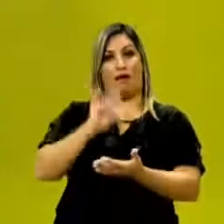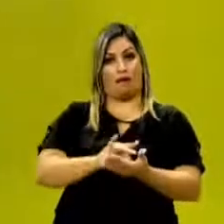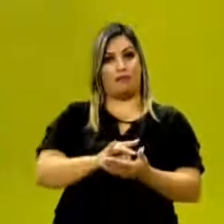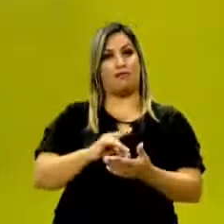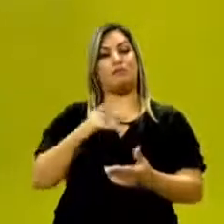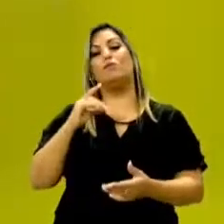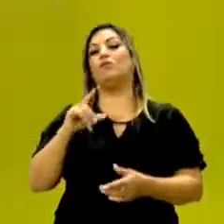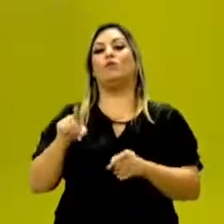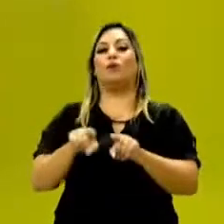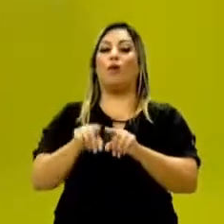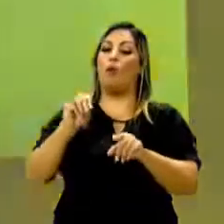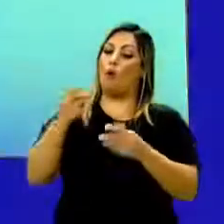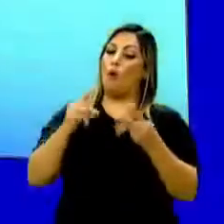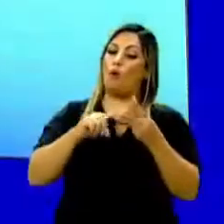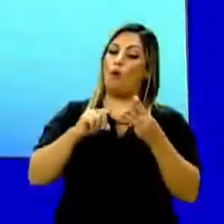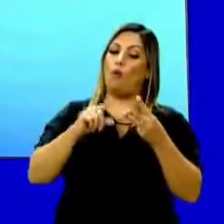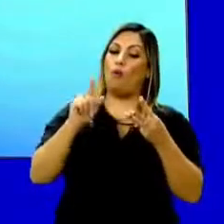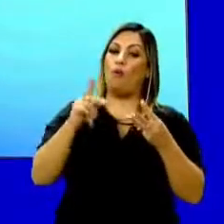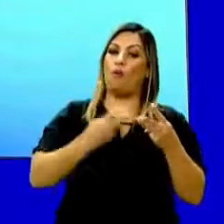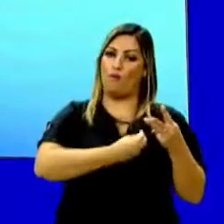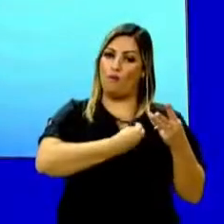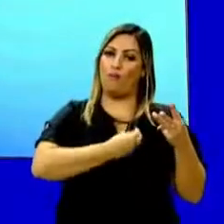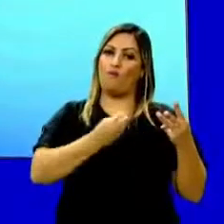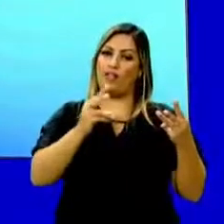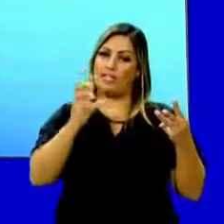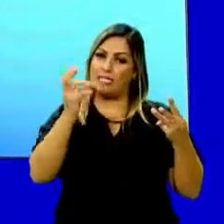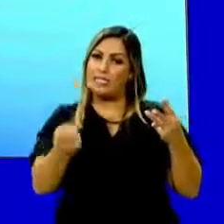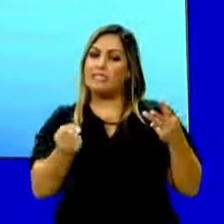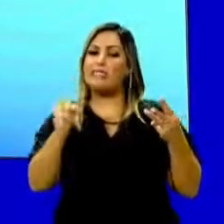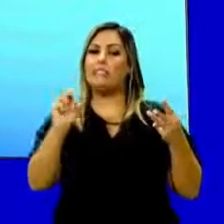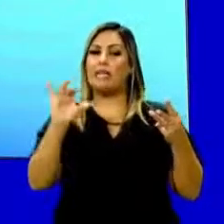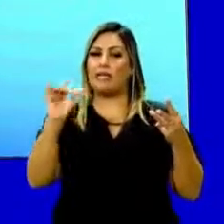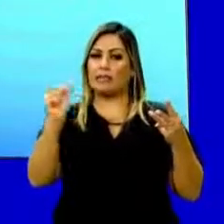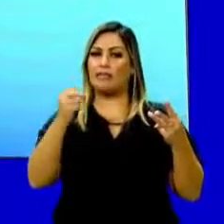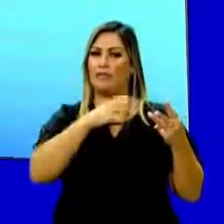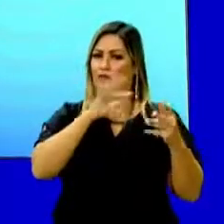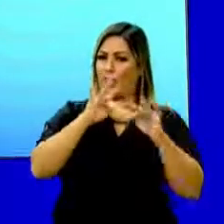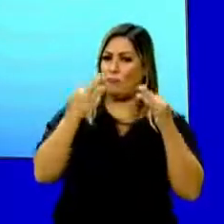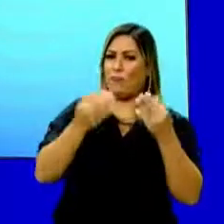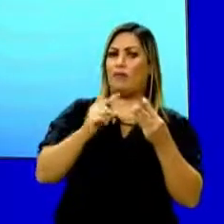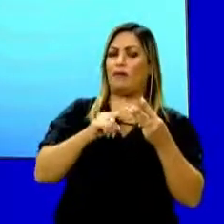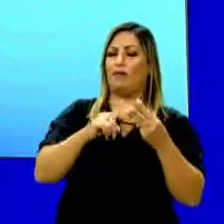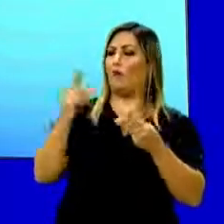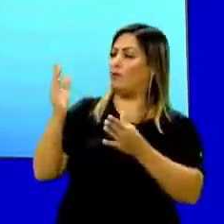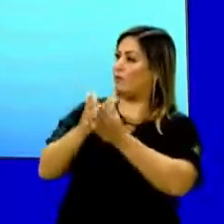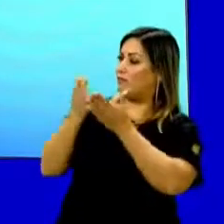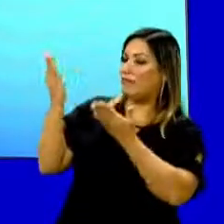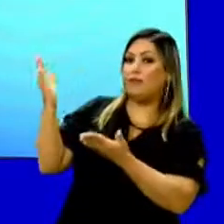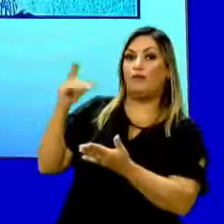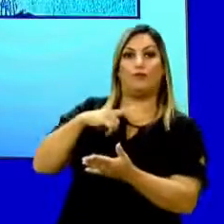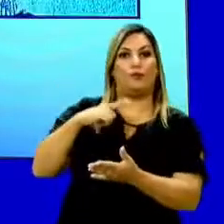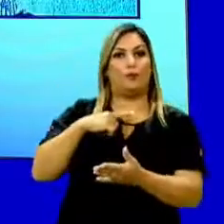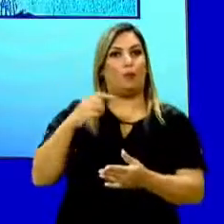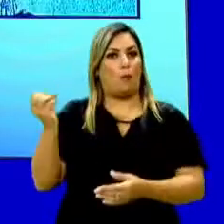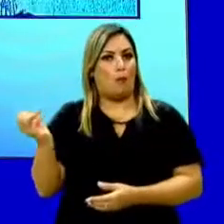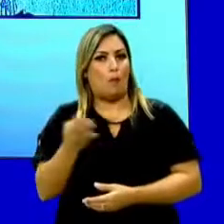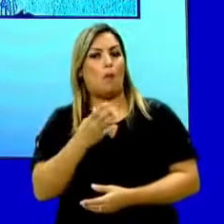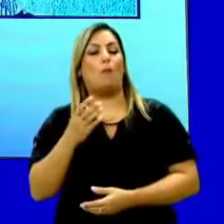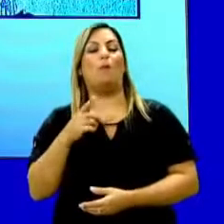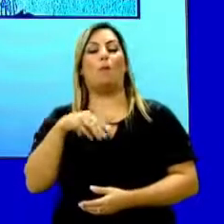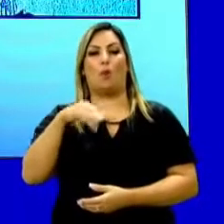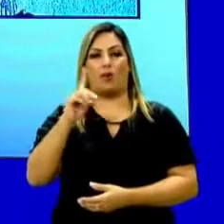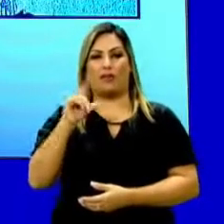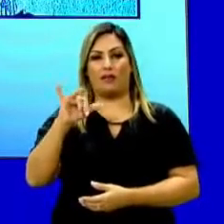Graciliano Ramos, em Vidas Secas, que trata da família de retirantes, uma obra do modernismo.